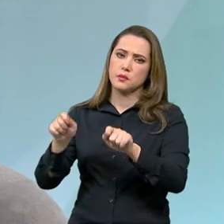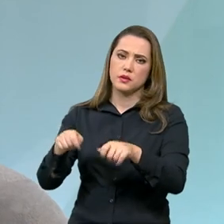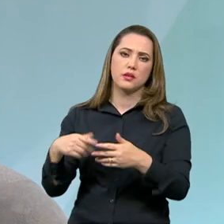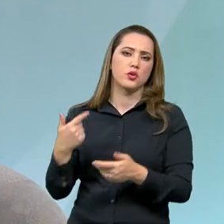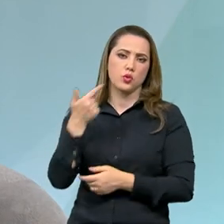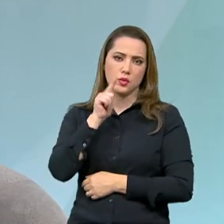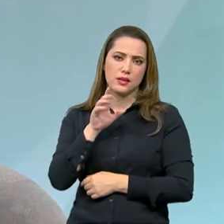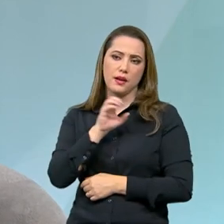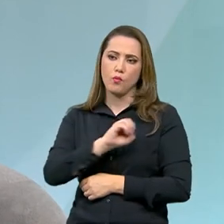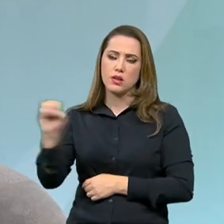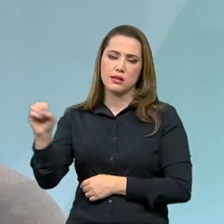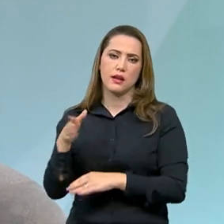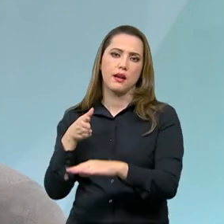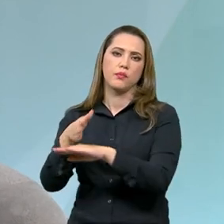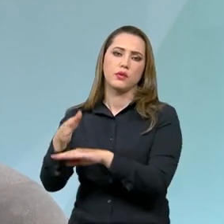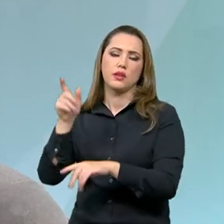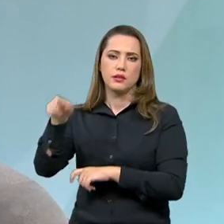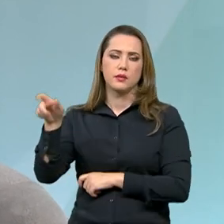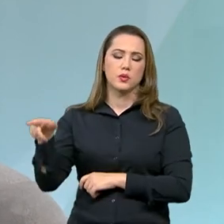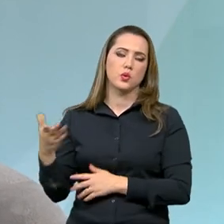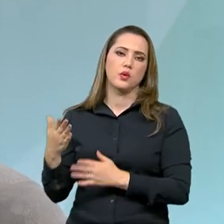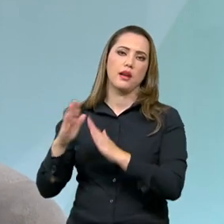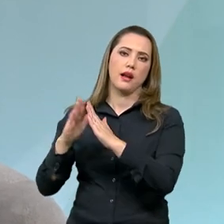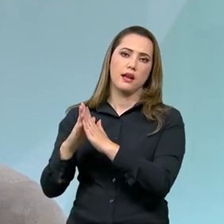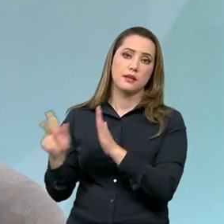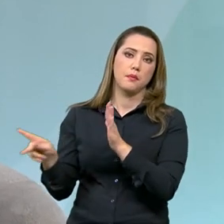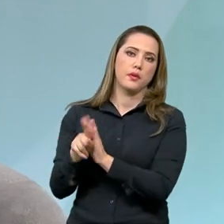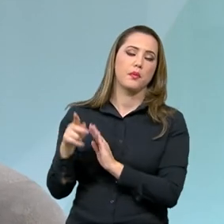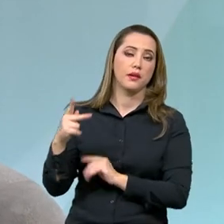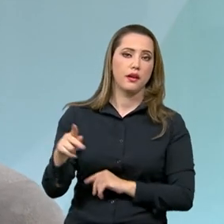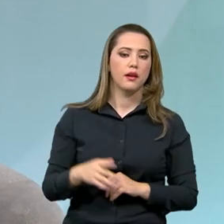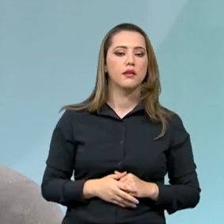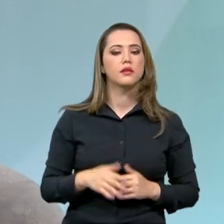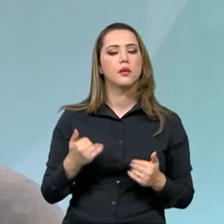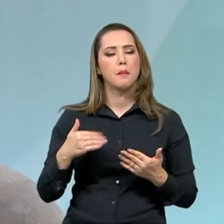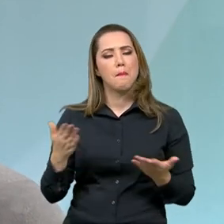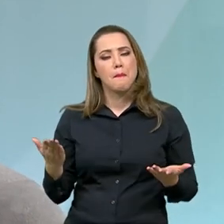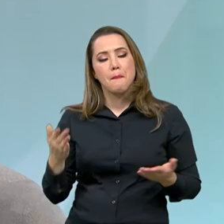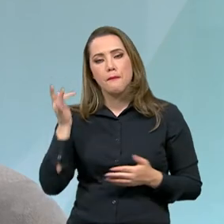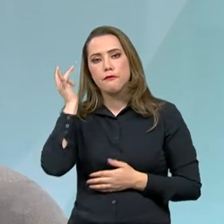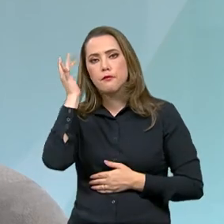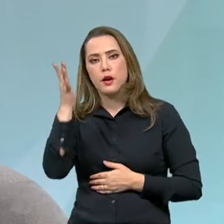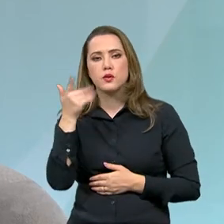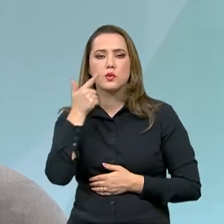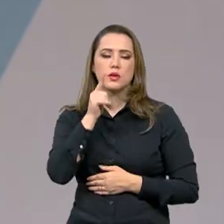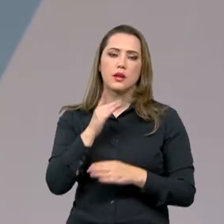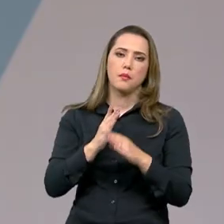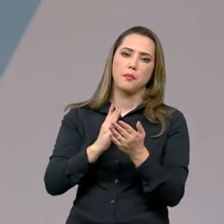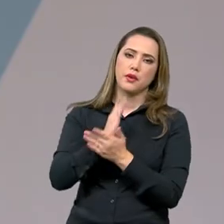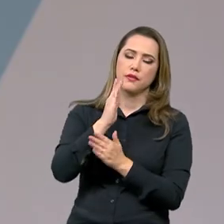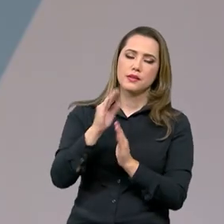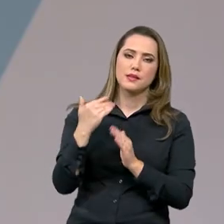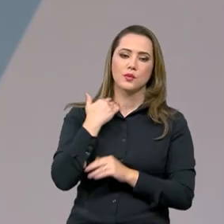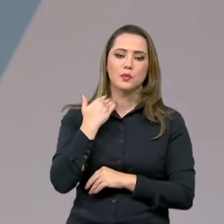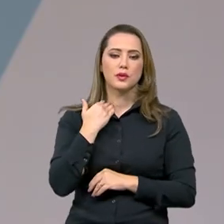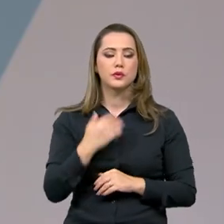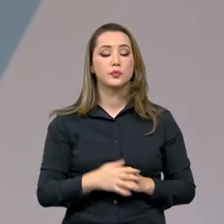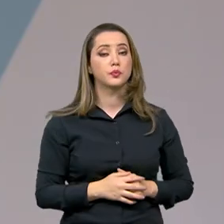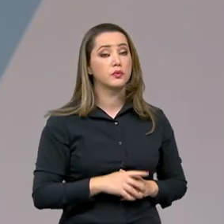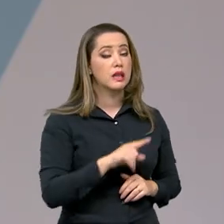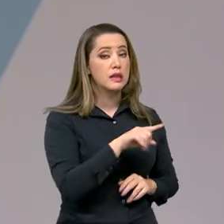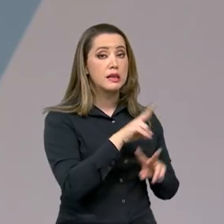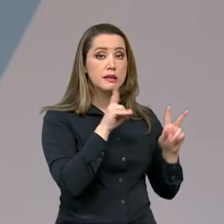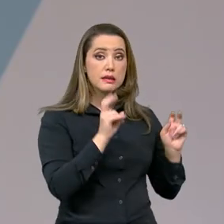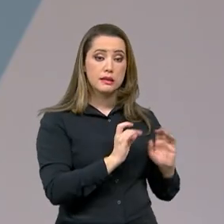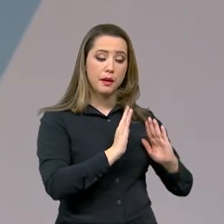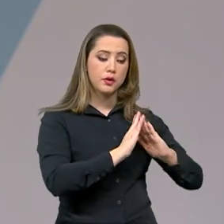zerar a entrada do beneficiário. Então, na análise de risco, fica muito mais fácil ele ser aprovado no banco. Nesse contexto da política habitacional, não